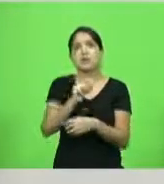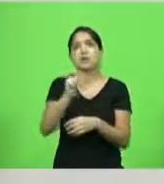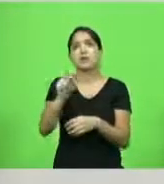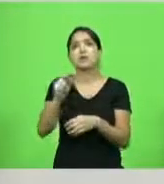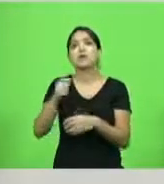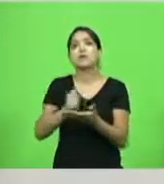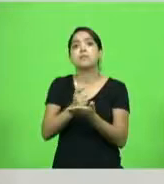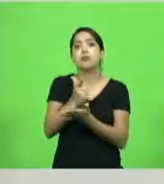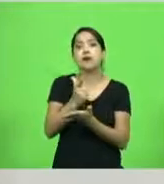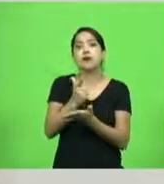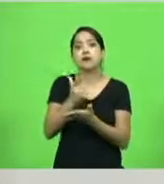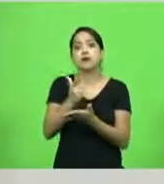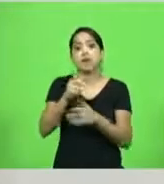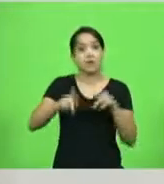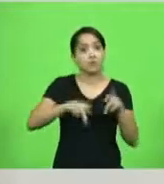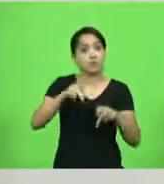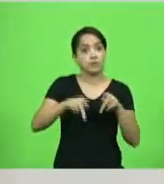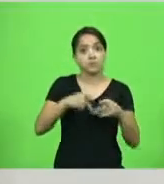eu, é o contribuinte.